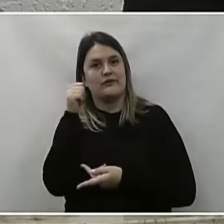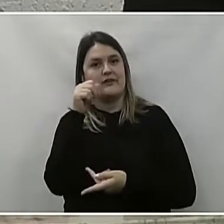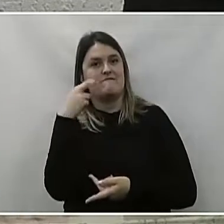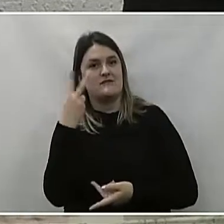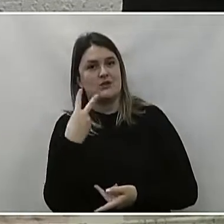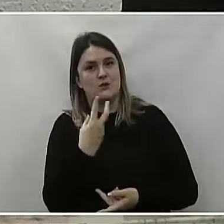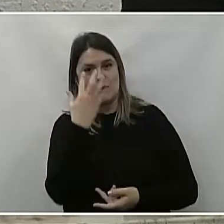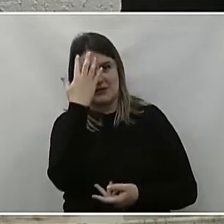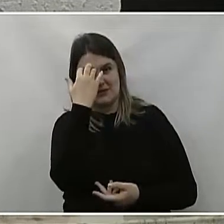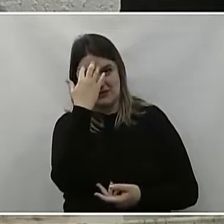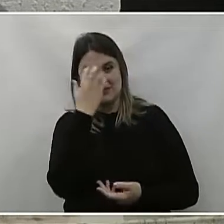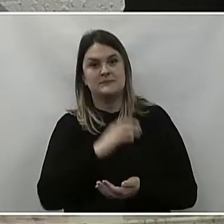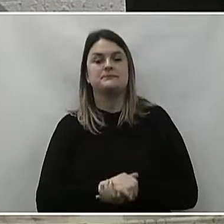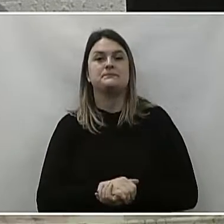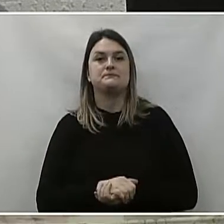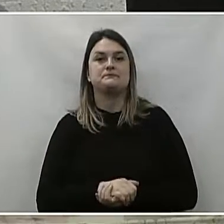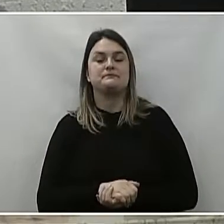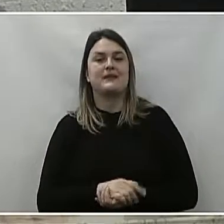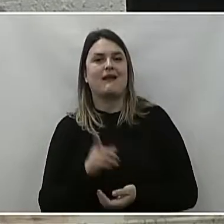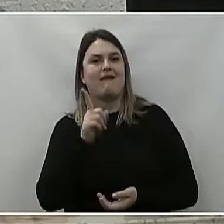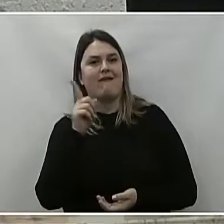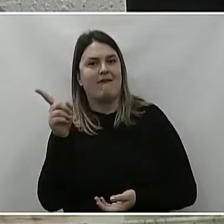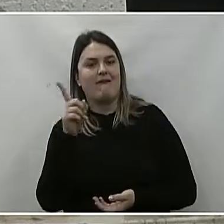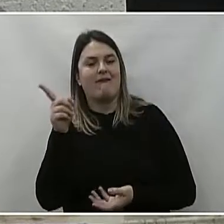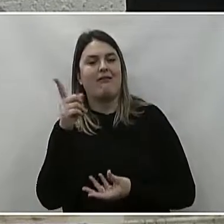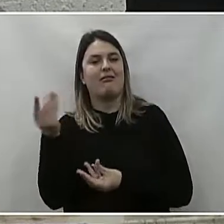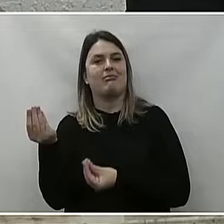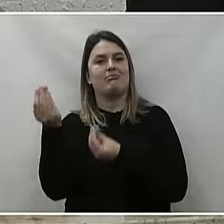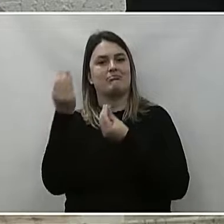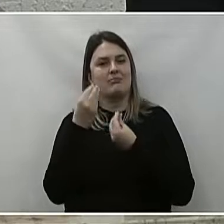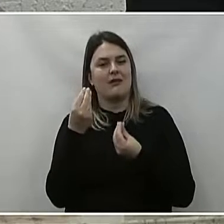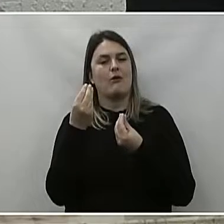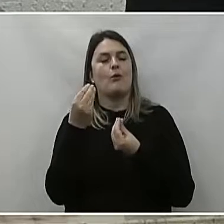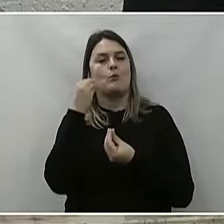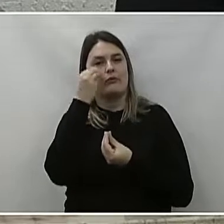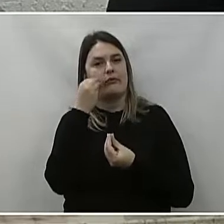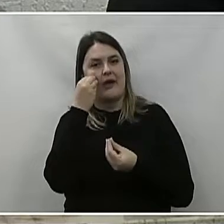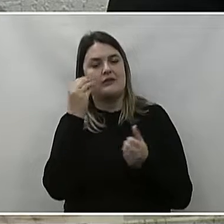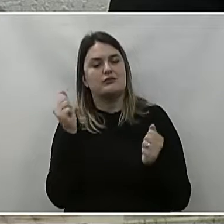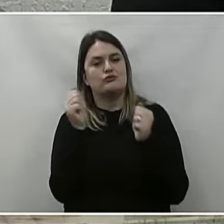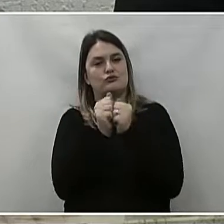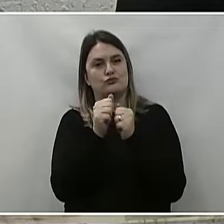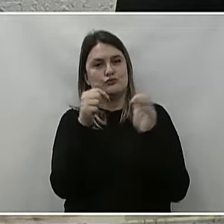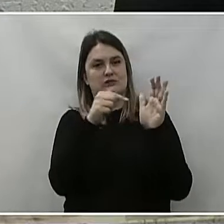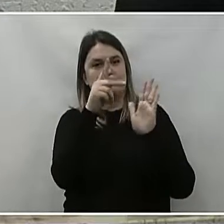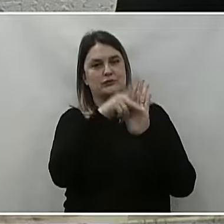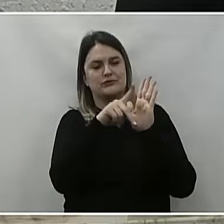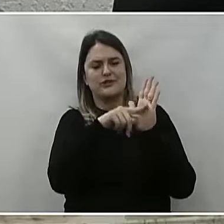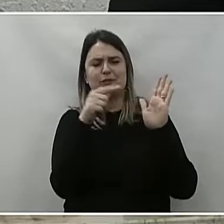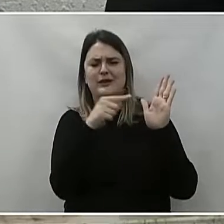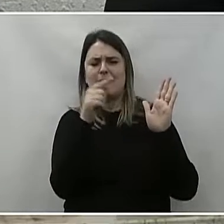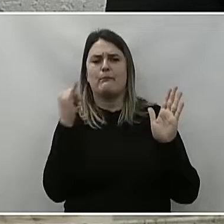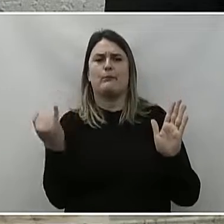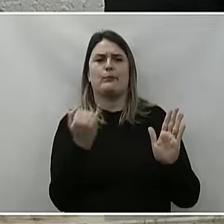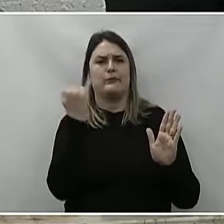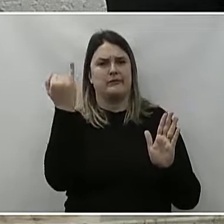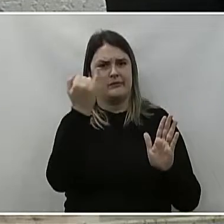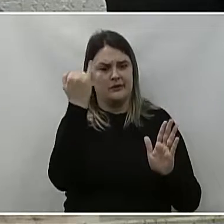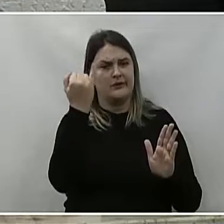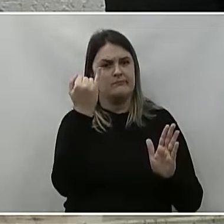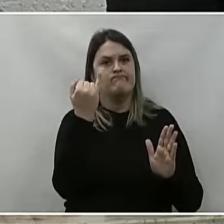vereadora Thais Biberbach, que me concedeu a fazer parte desse projeto, tão importante e que